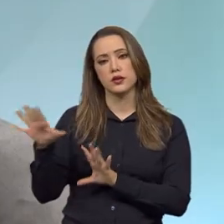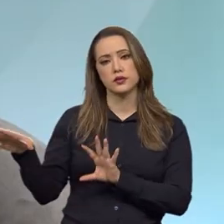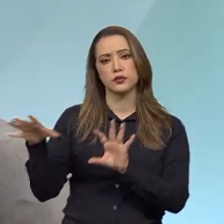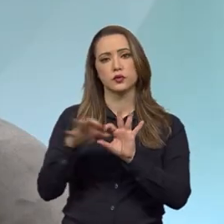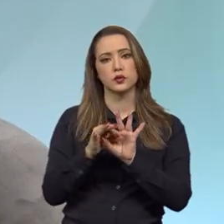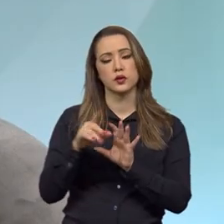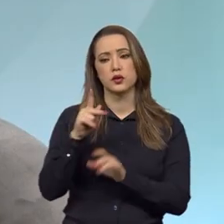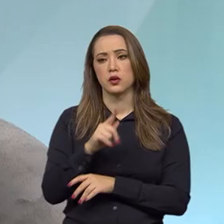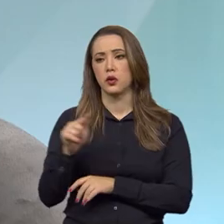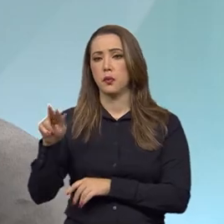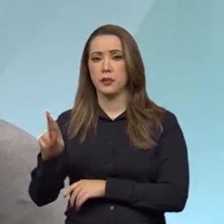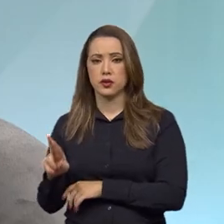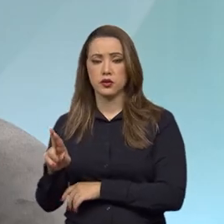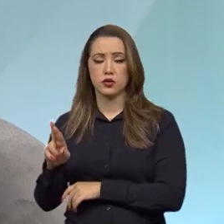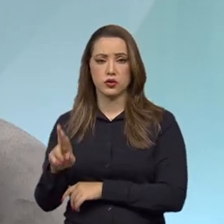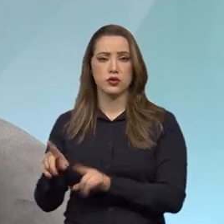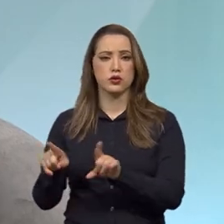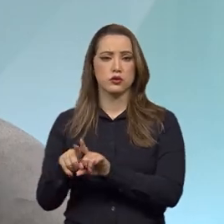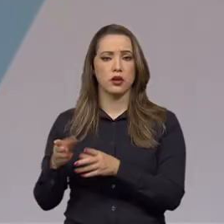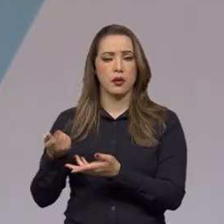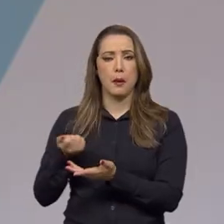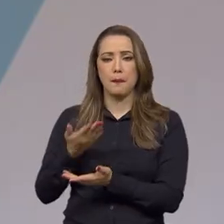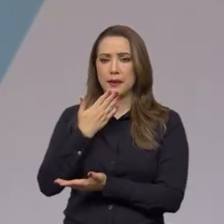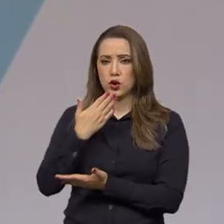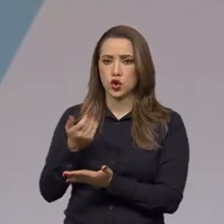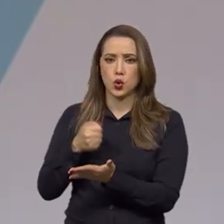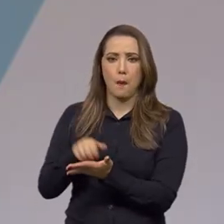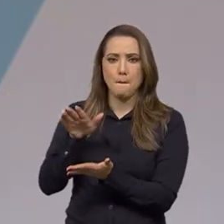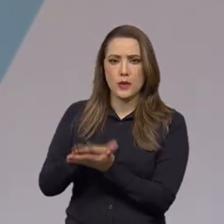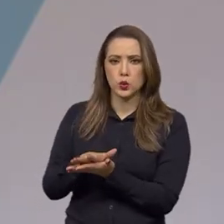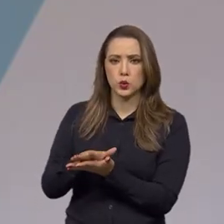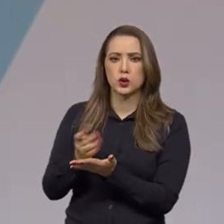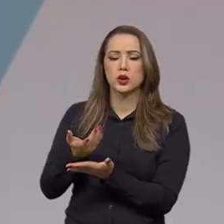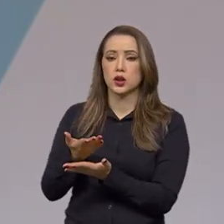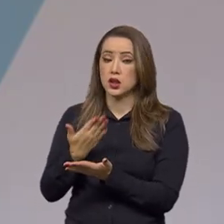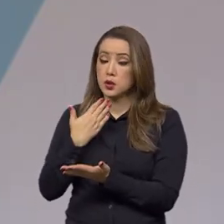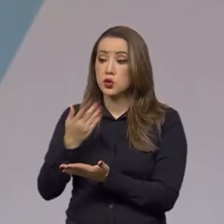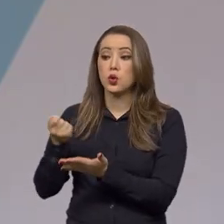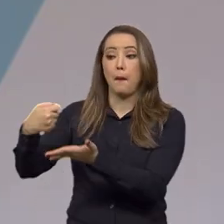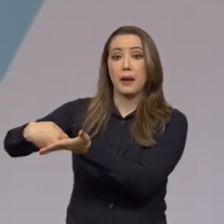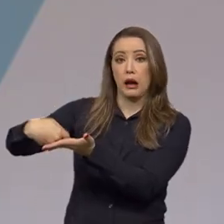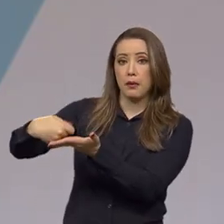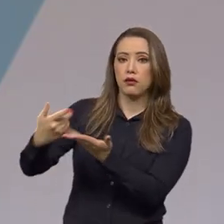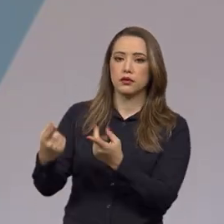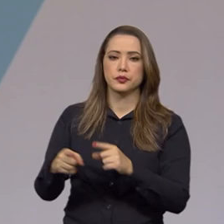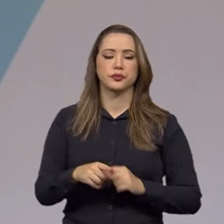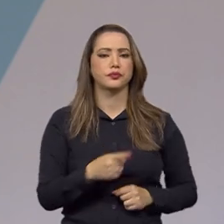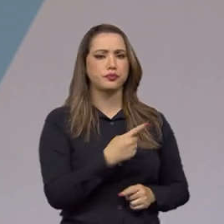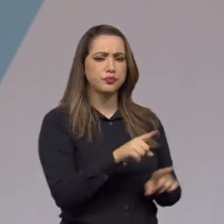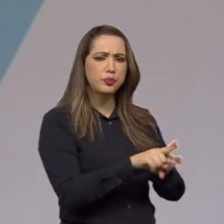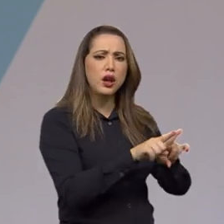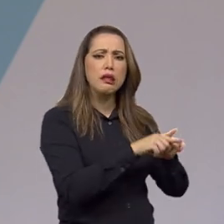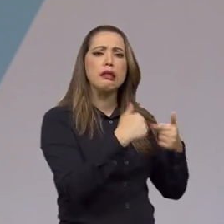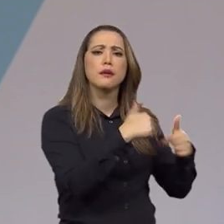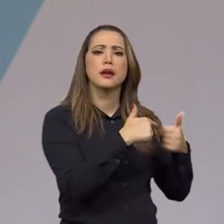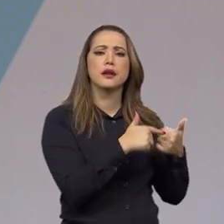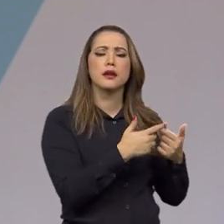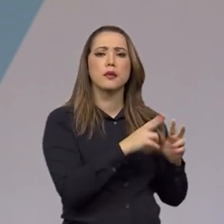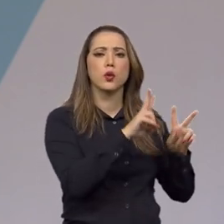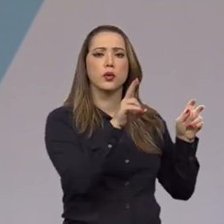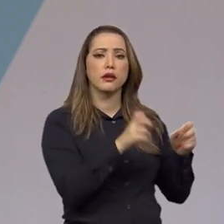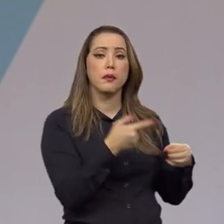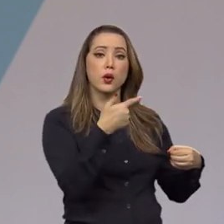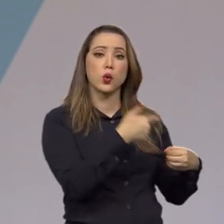também, cobrando multas e recuperando ativos. Agora, a AGU também atuou numa consultoria junto ao Poder Executivo na questão dos insumos dos